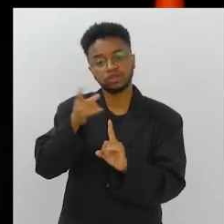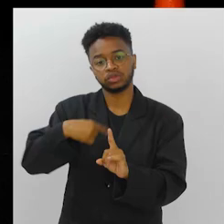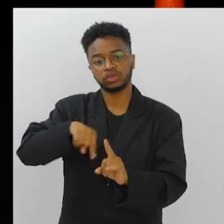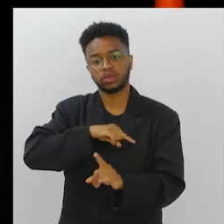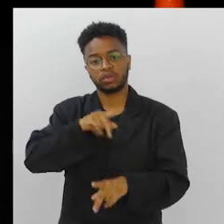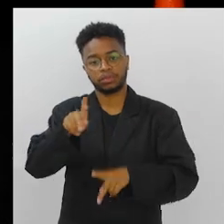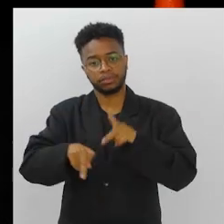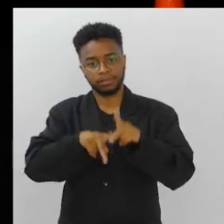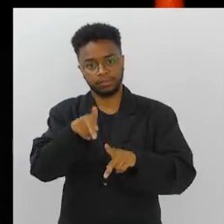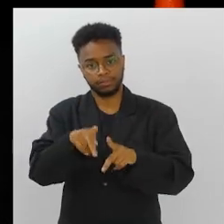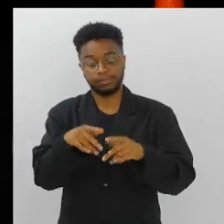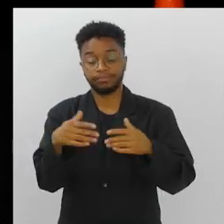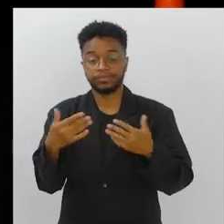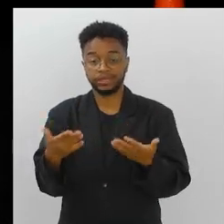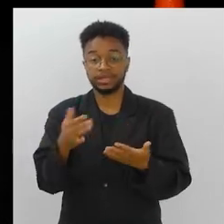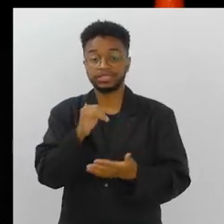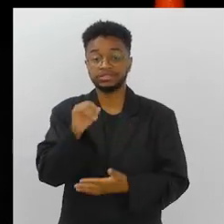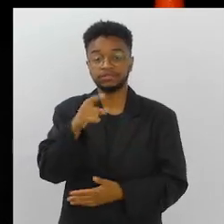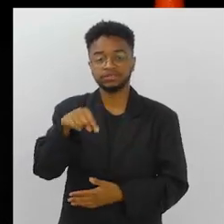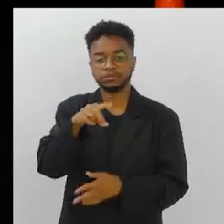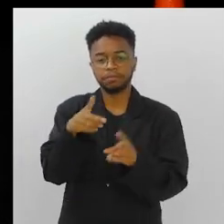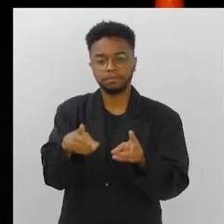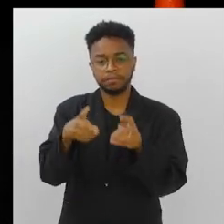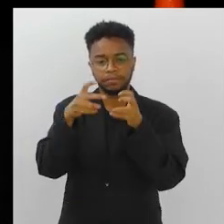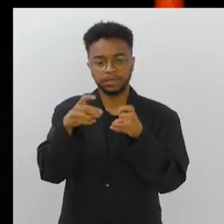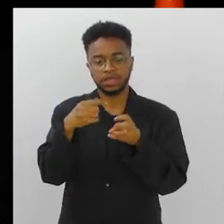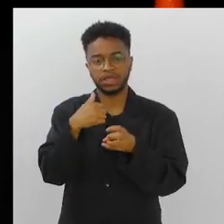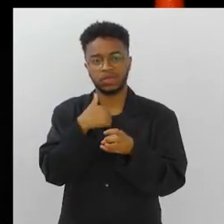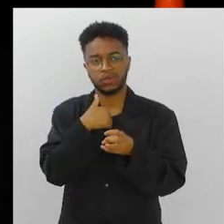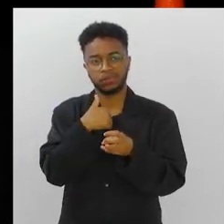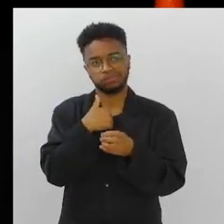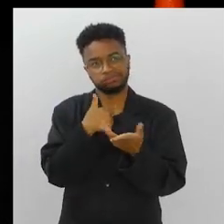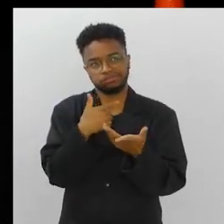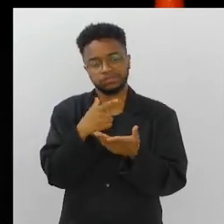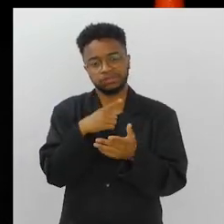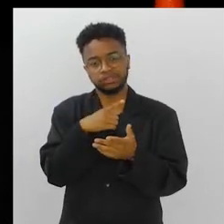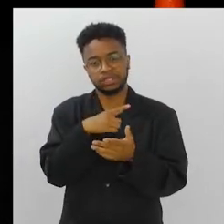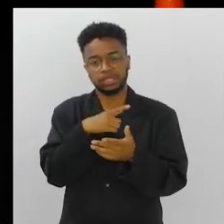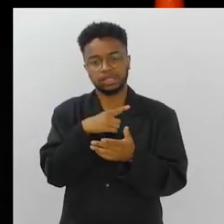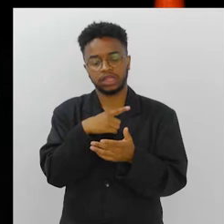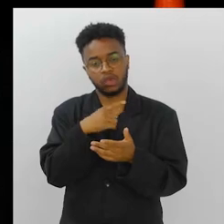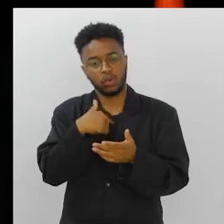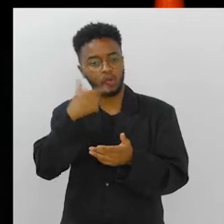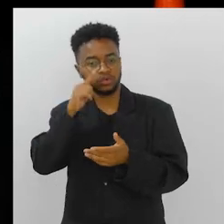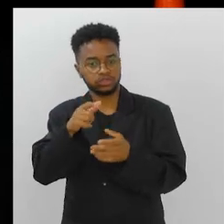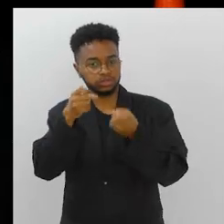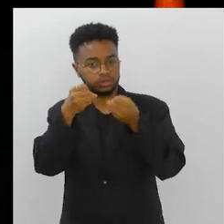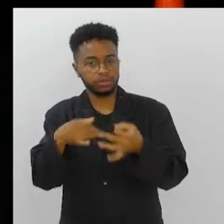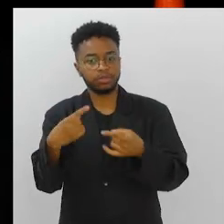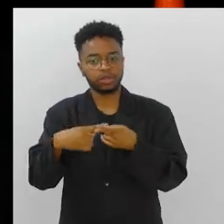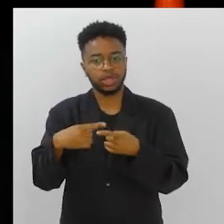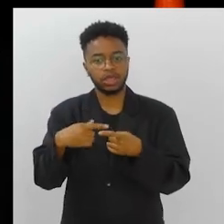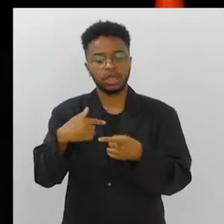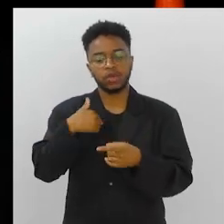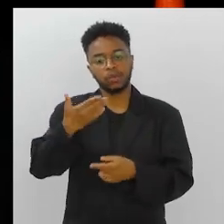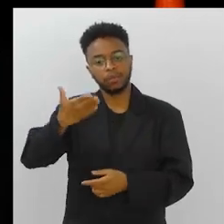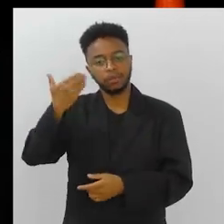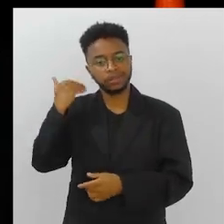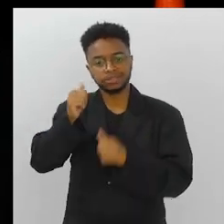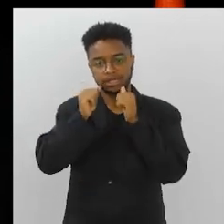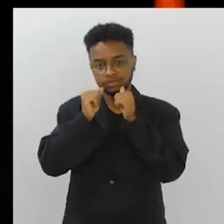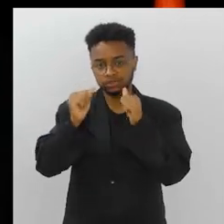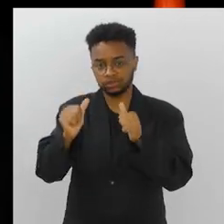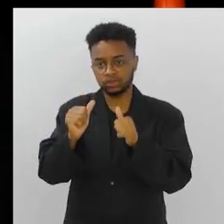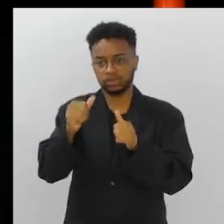a nossa população. Se você olhar, por exemplo, e aí eu tenho um pouco de propriedade para falar sobre o tema, quando eu assessorei aqui na casa o deputado